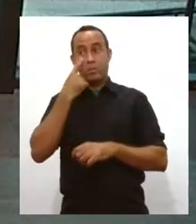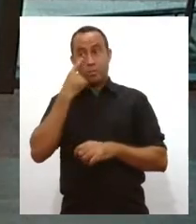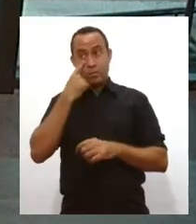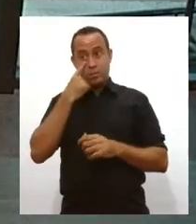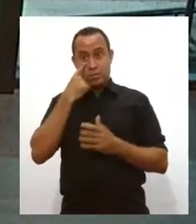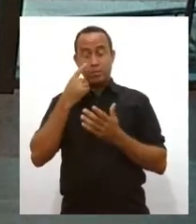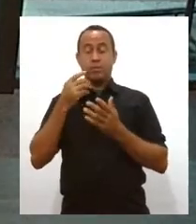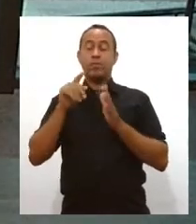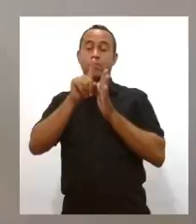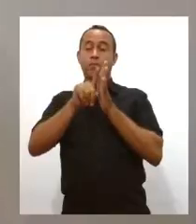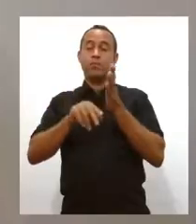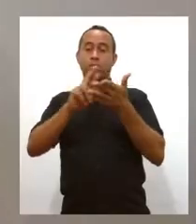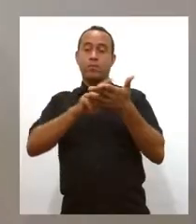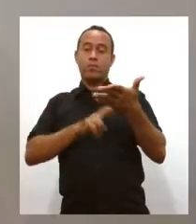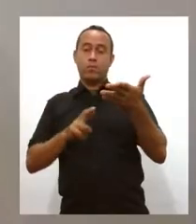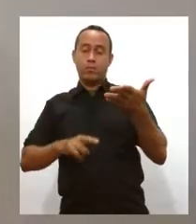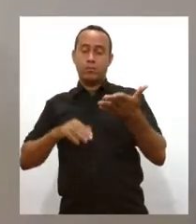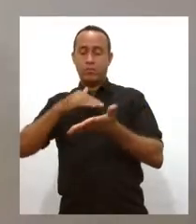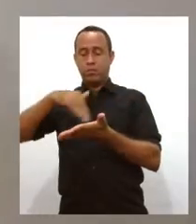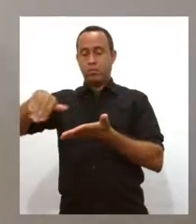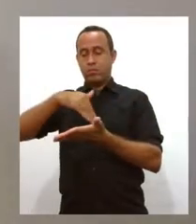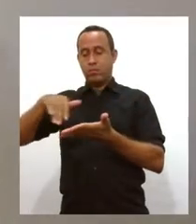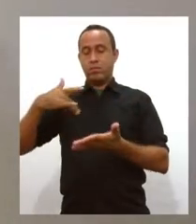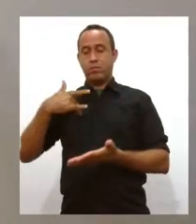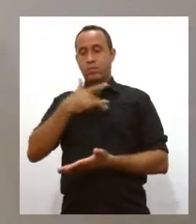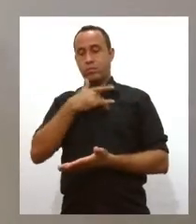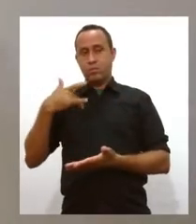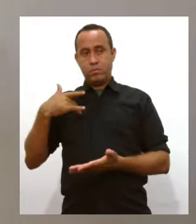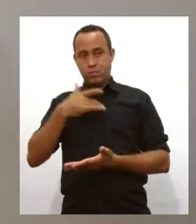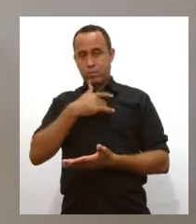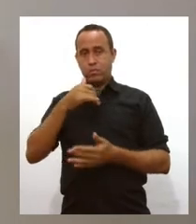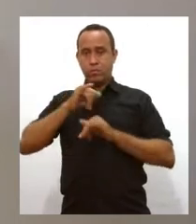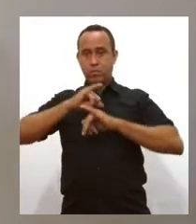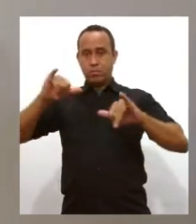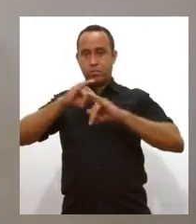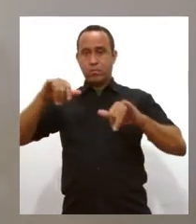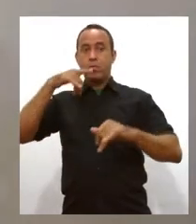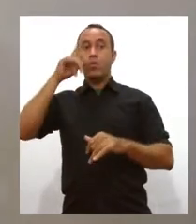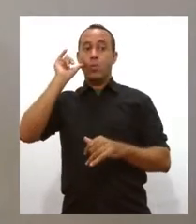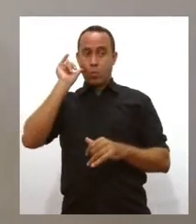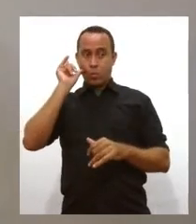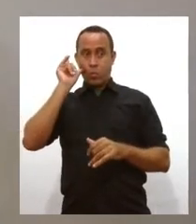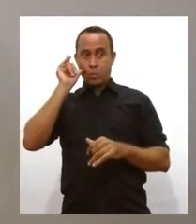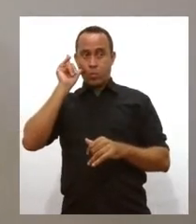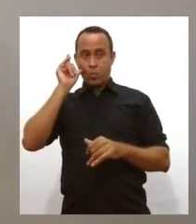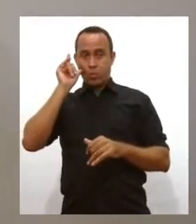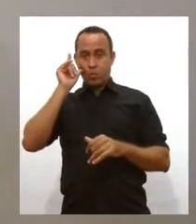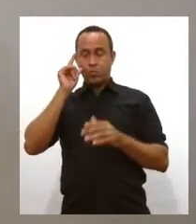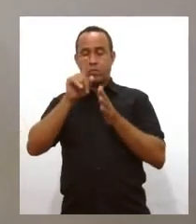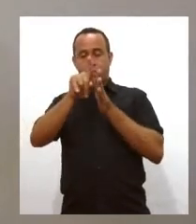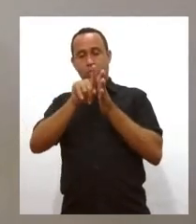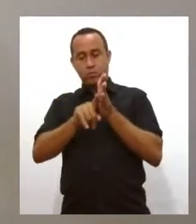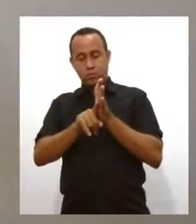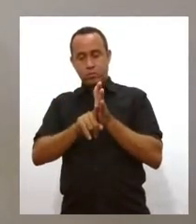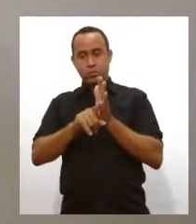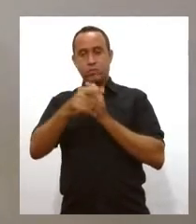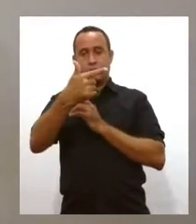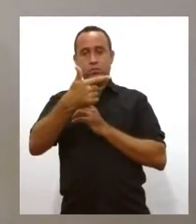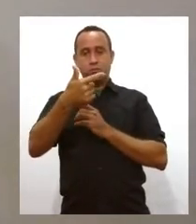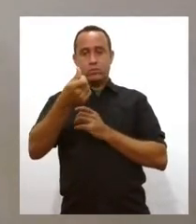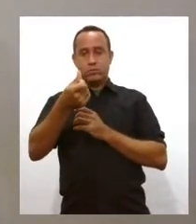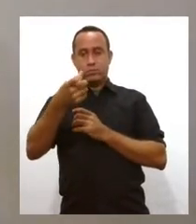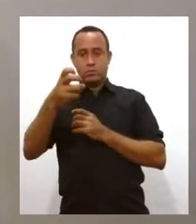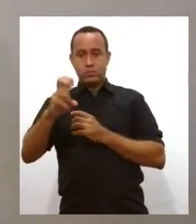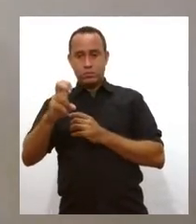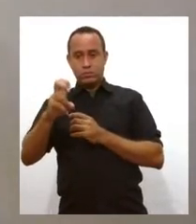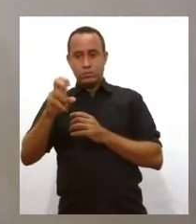o boletim da Secretaria Estadual da Saúde, que foi divulgado ontem, que foram registrados 265 novos casos. Um pequeno, uma pequena